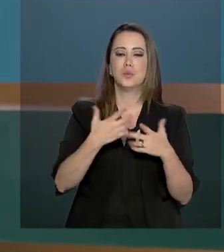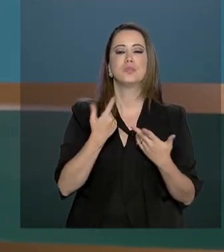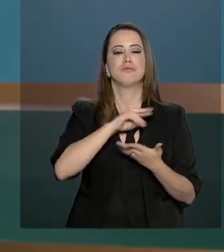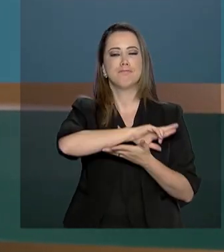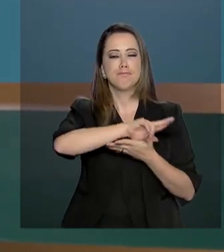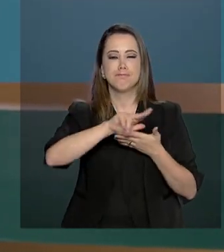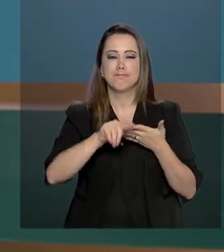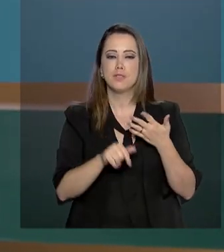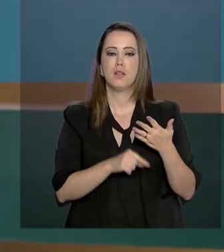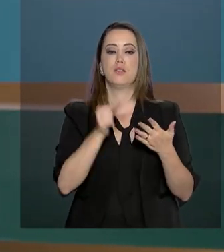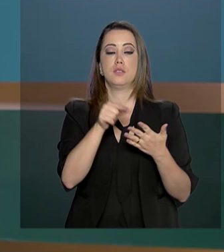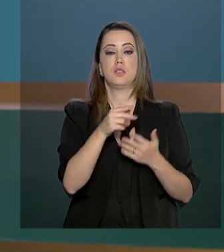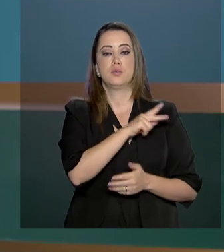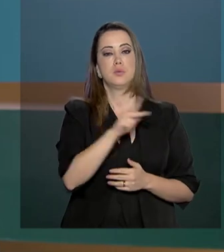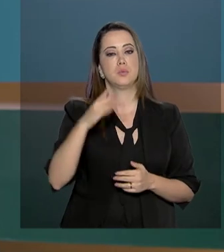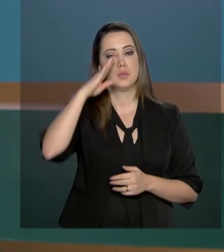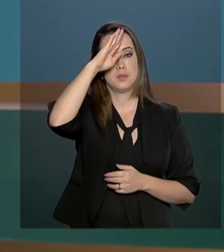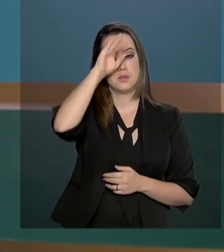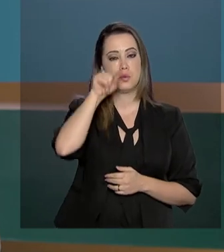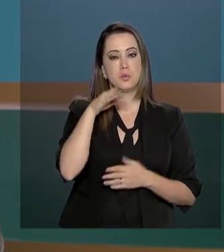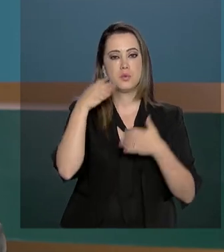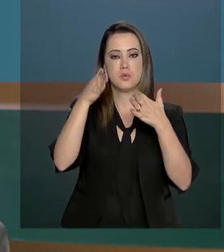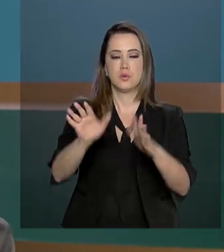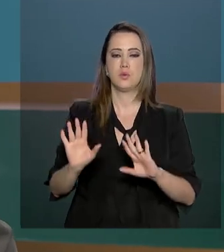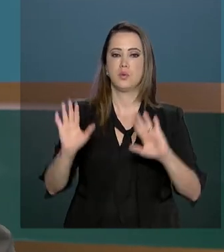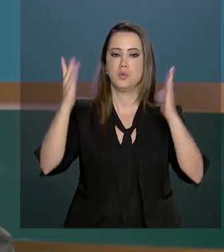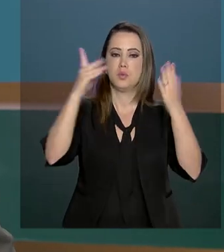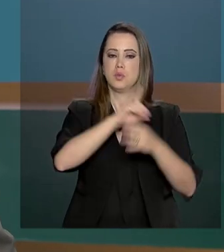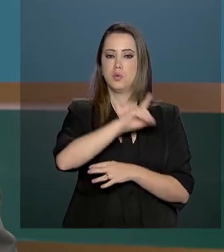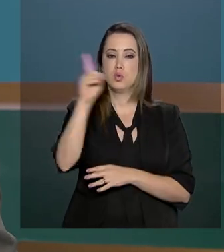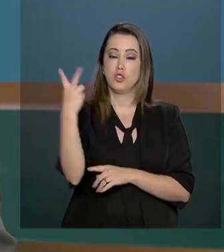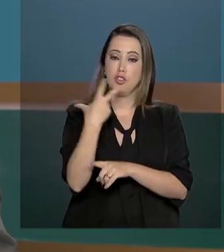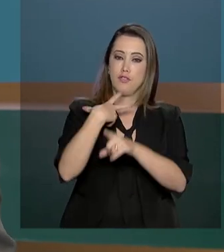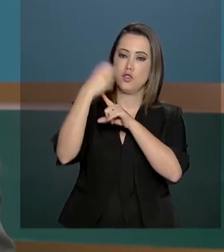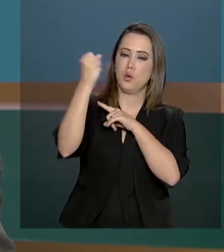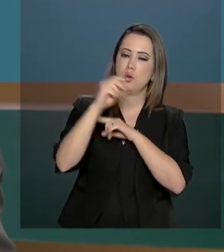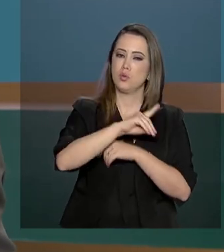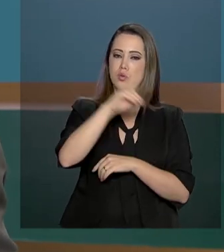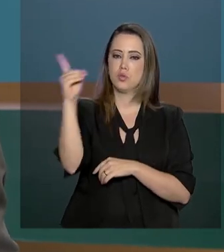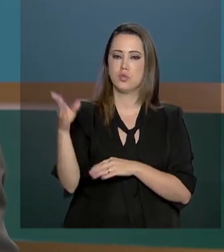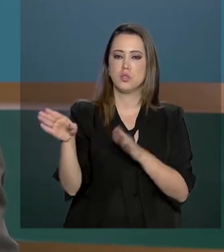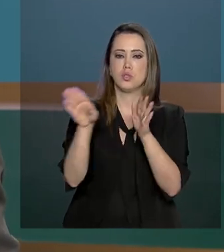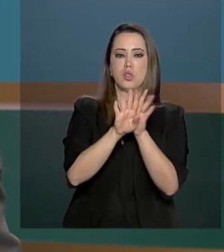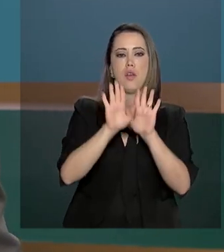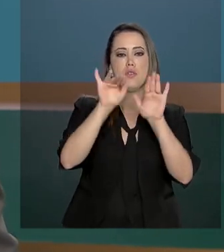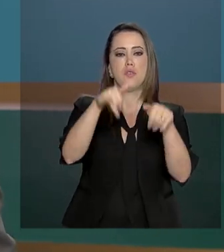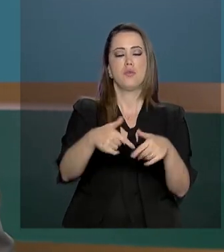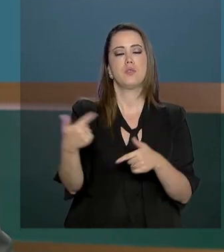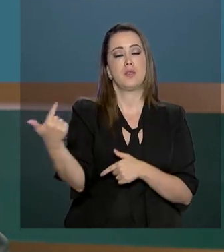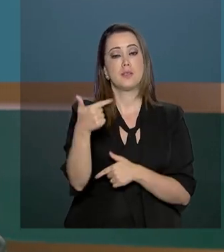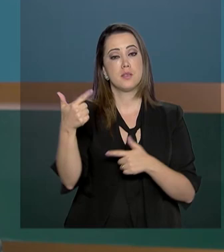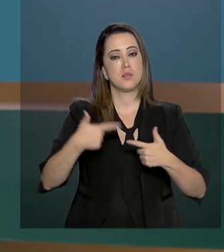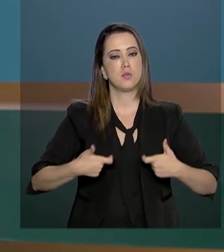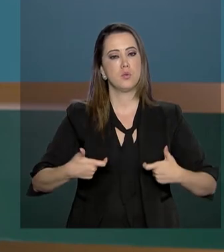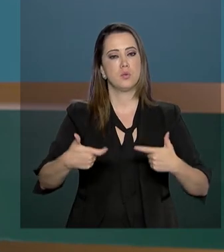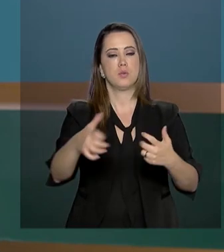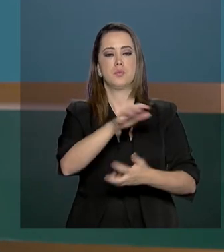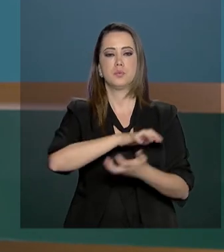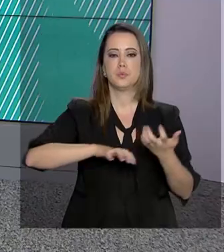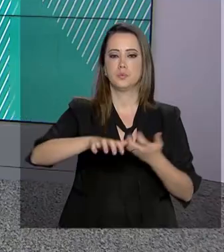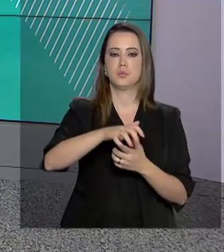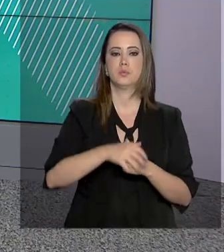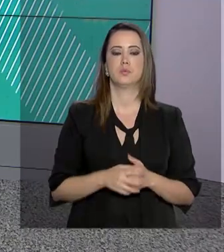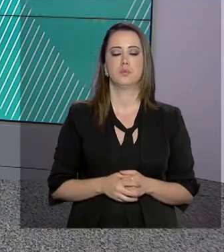O presidente foi ao Rio de Janeiro para as comemorações do Dia da Vitória, data em que chegava ao fim a Segunda Guerra Mundial.